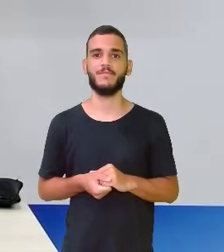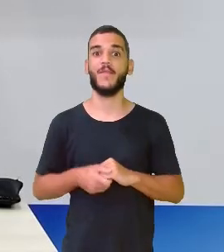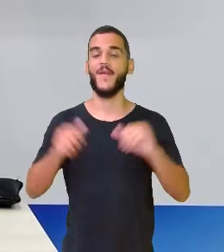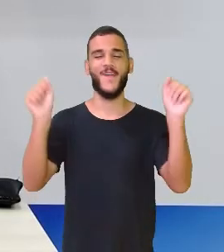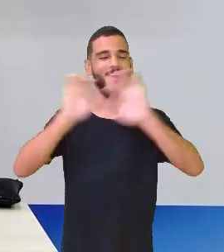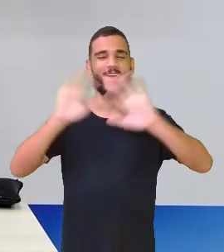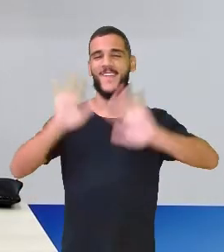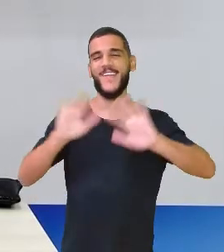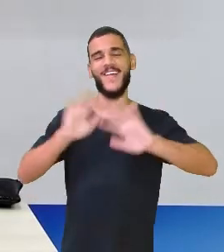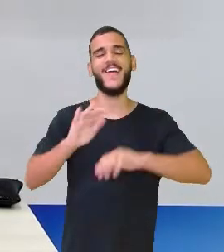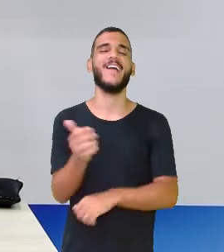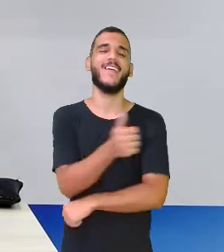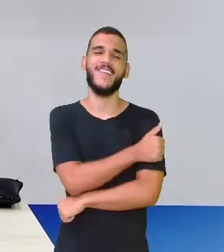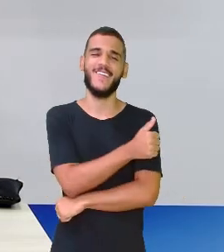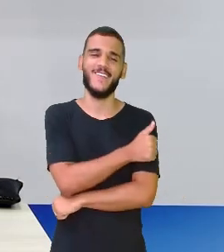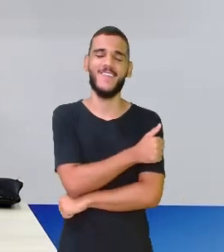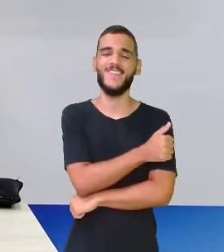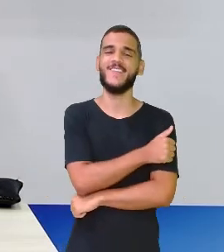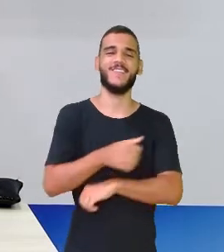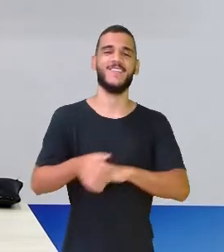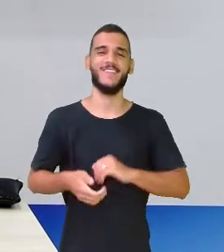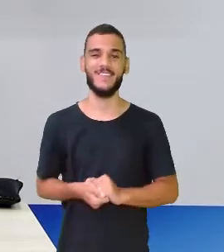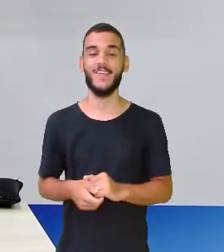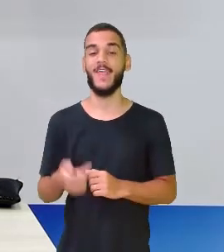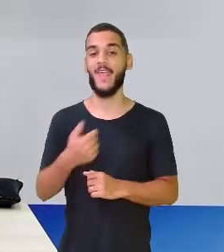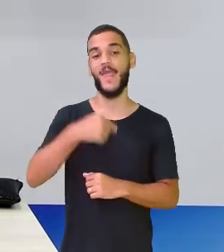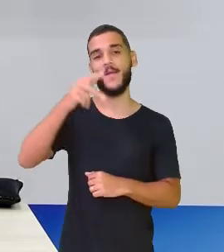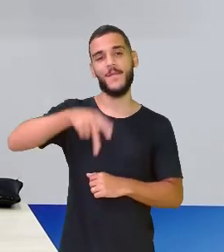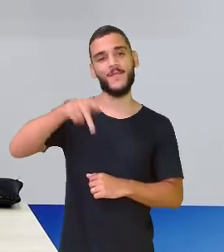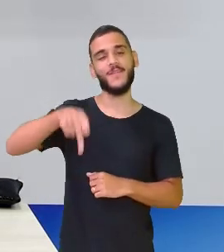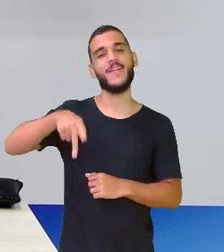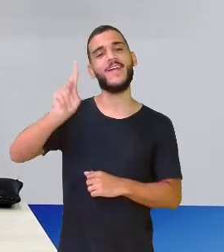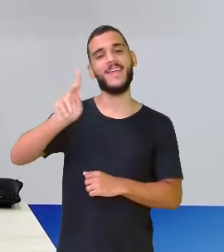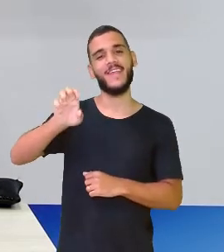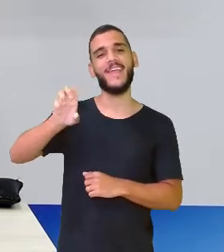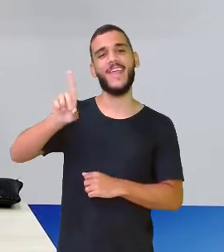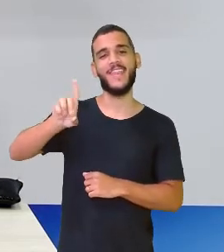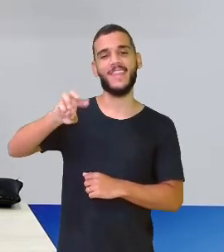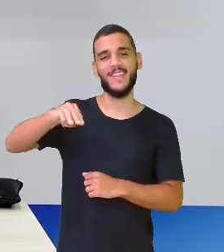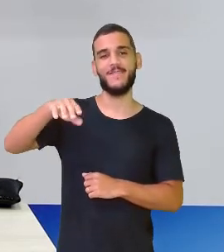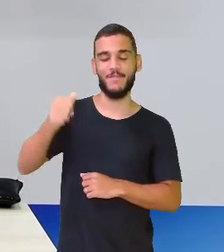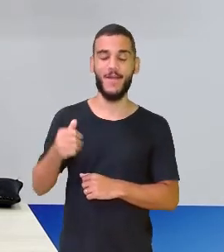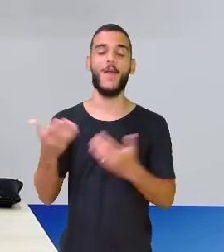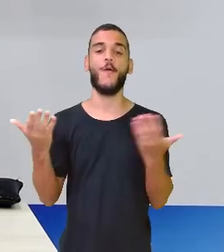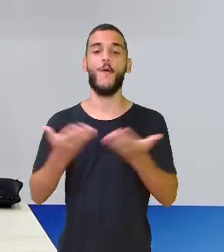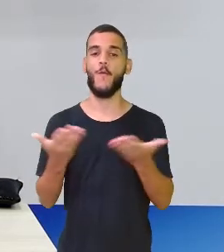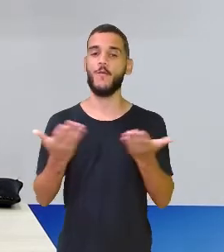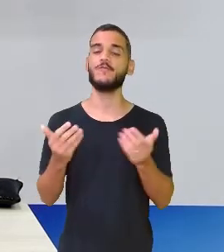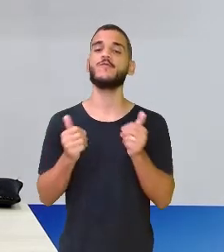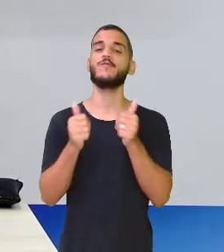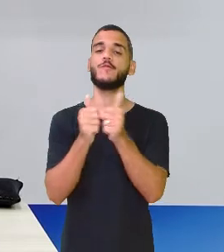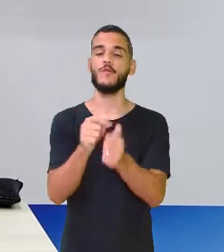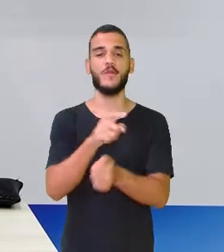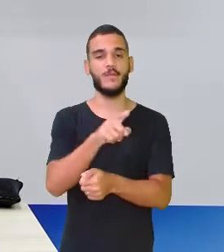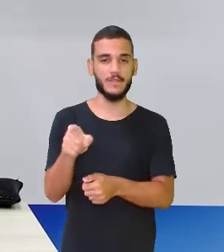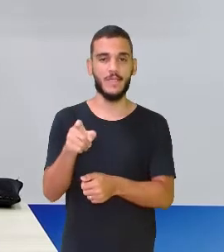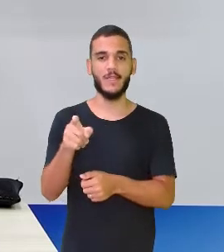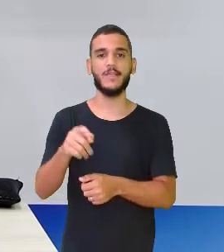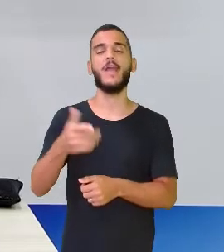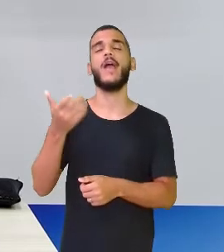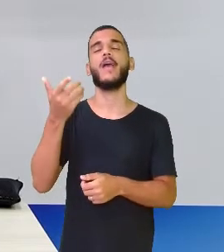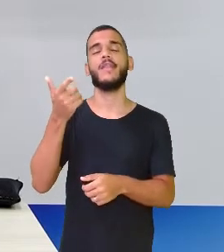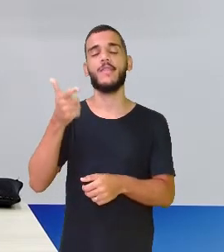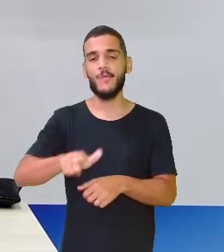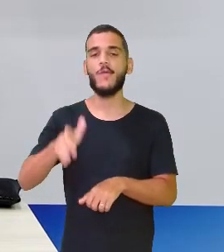Olá, estudantes! Eu sou a professora Kedima Santos e estou aqui para mais uma aula de